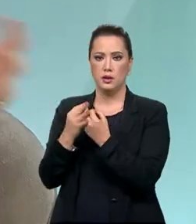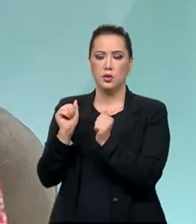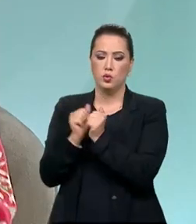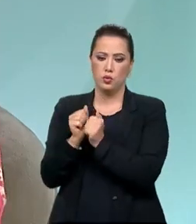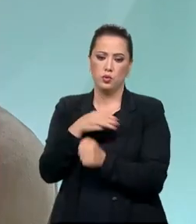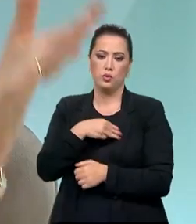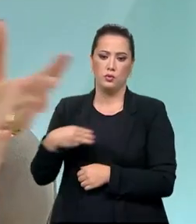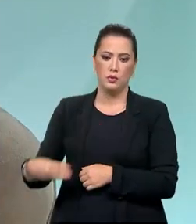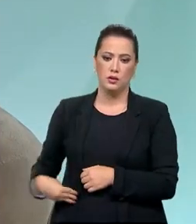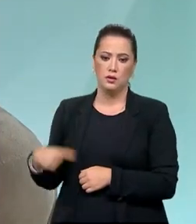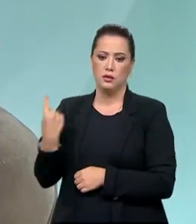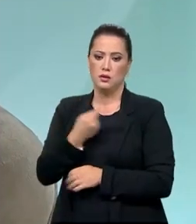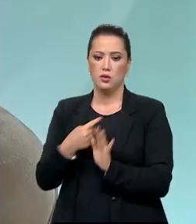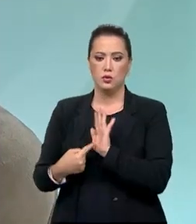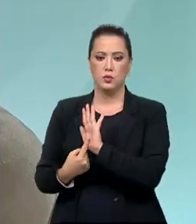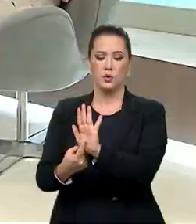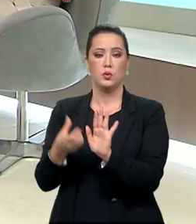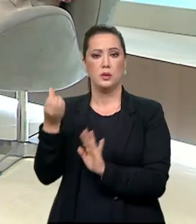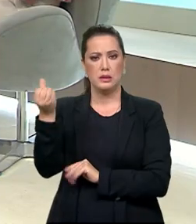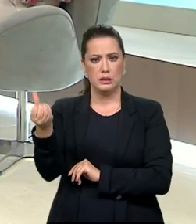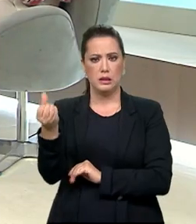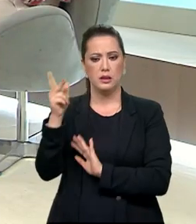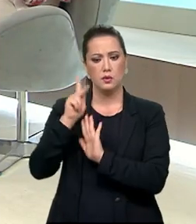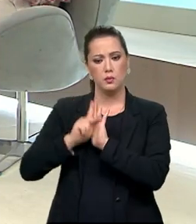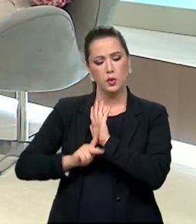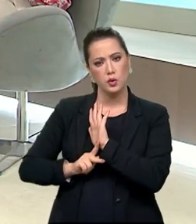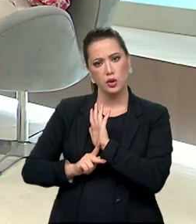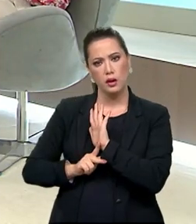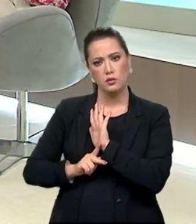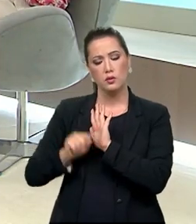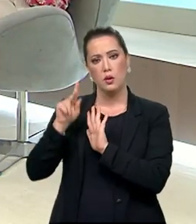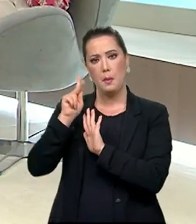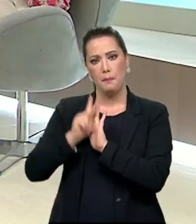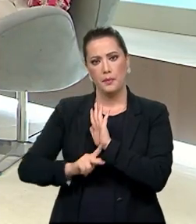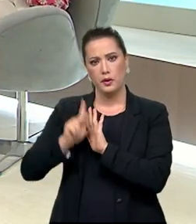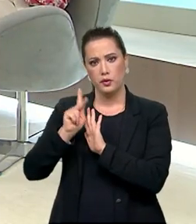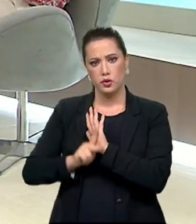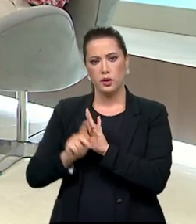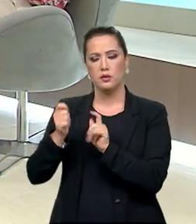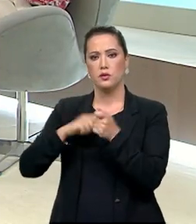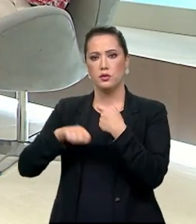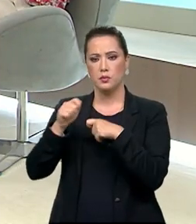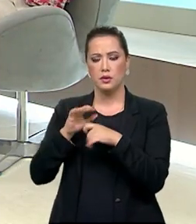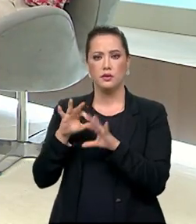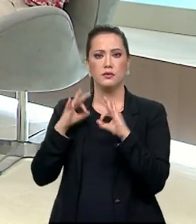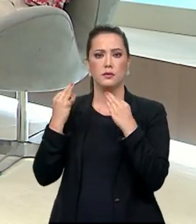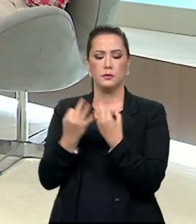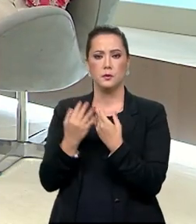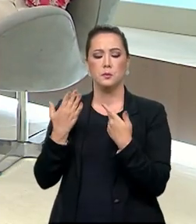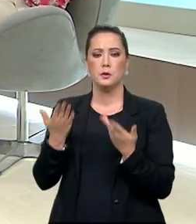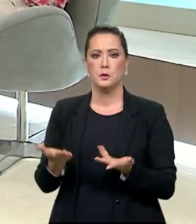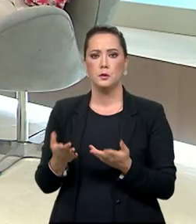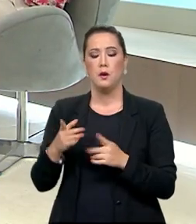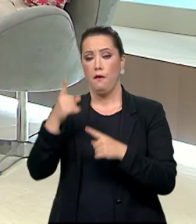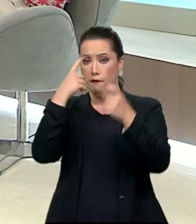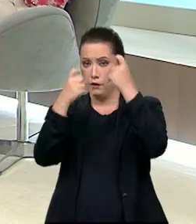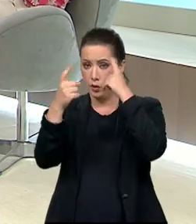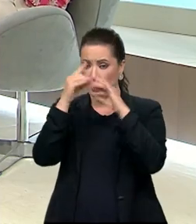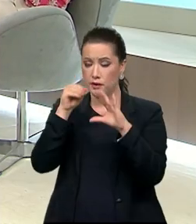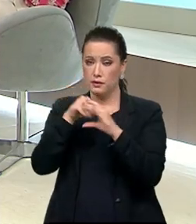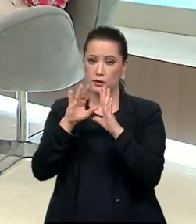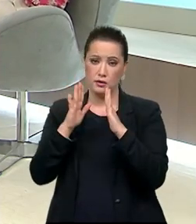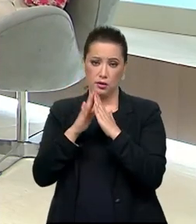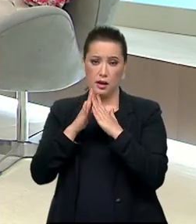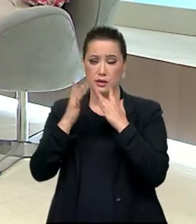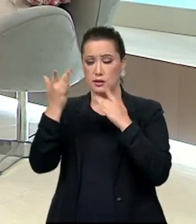trouxe seis projetos, demografia, projeção econômica da família, violência doméstica,